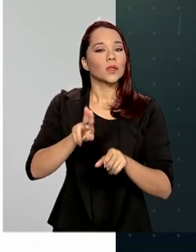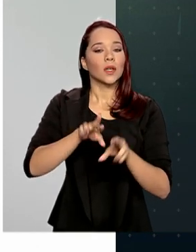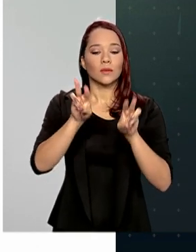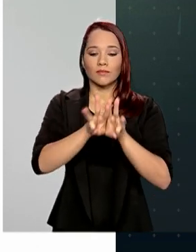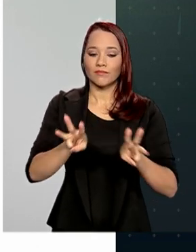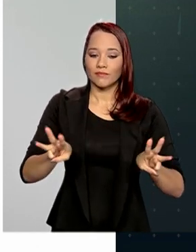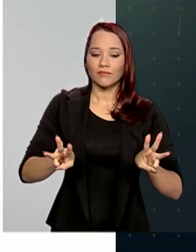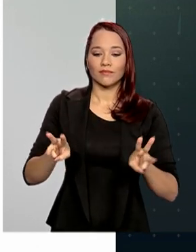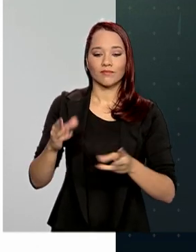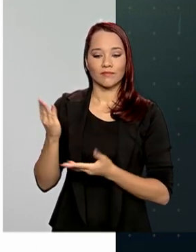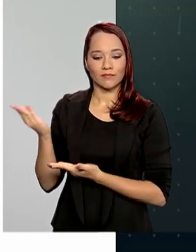Fala.br.